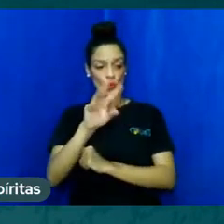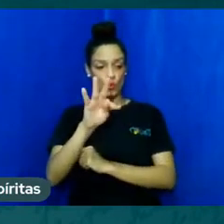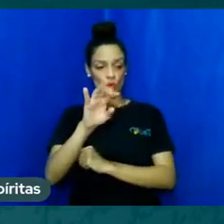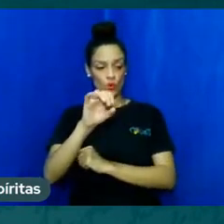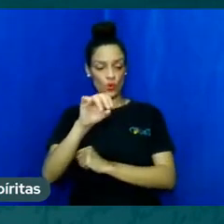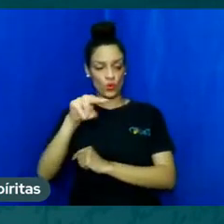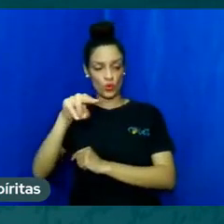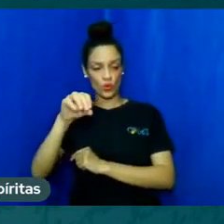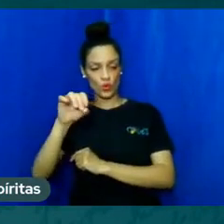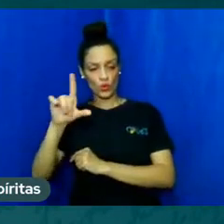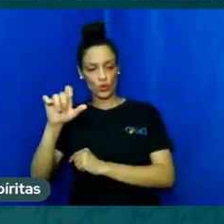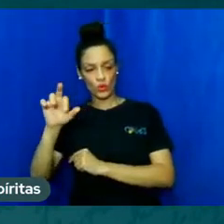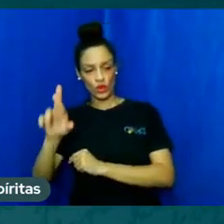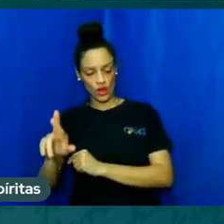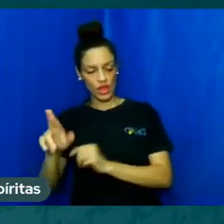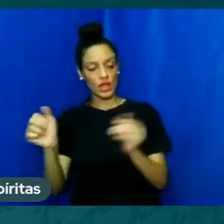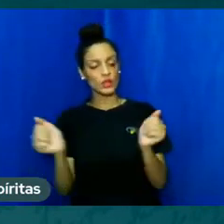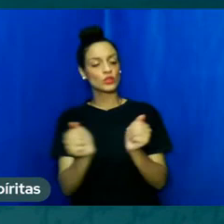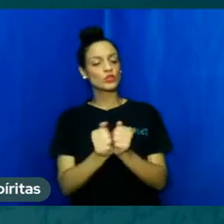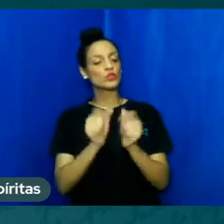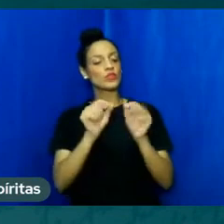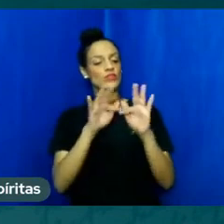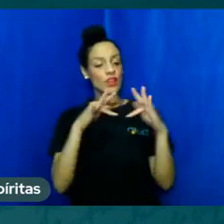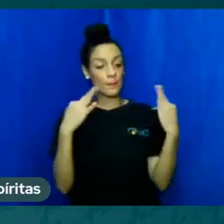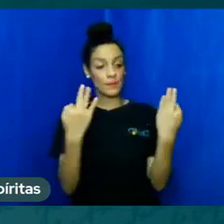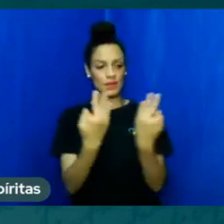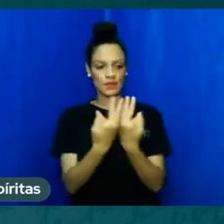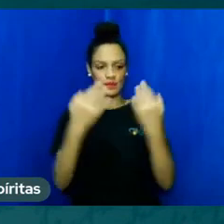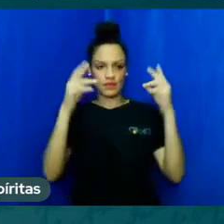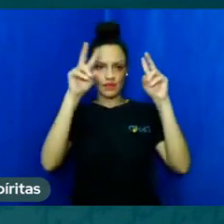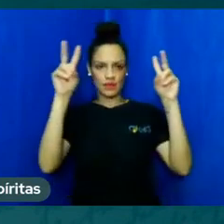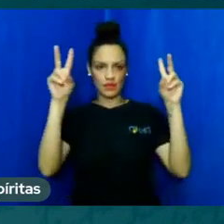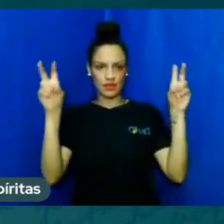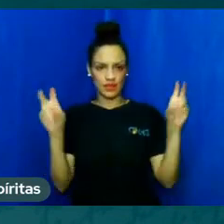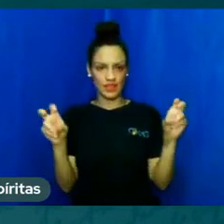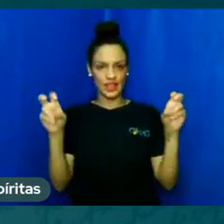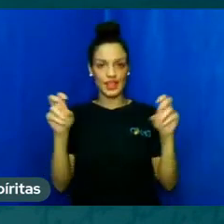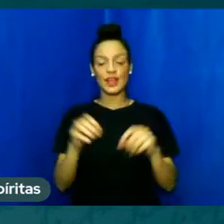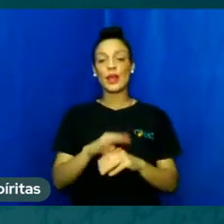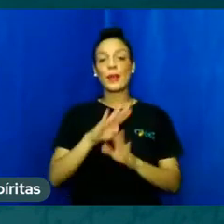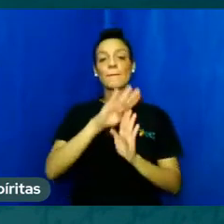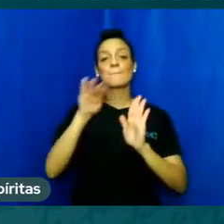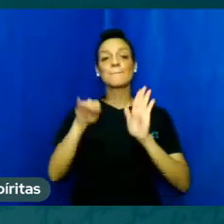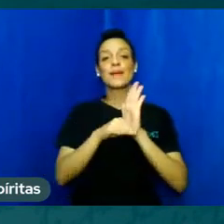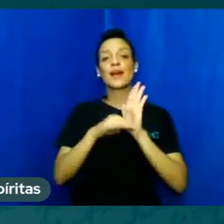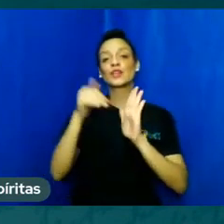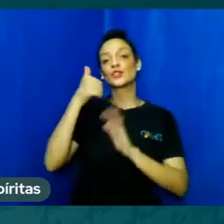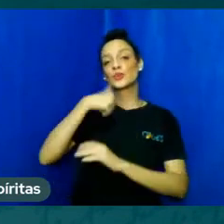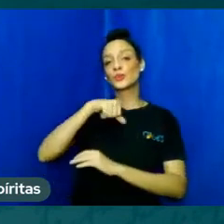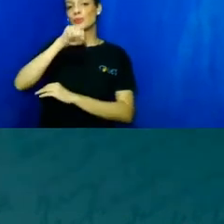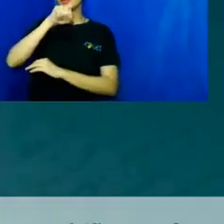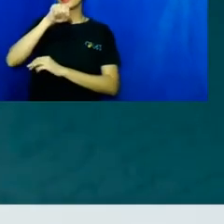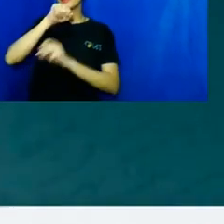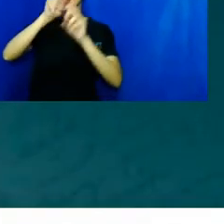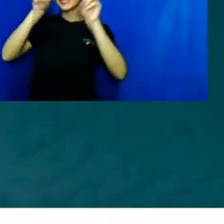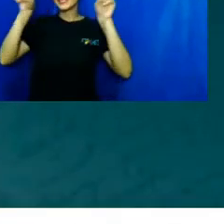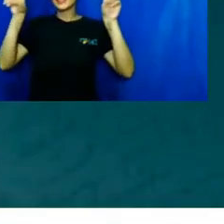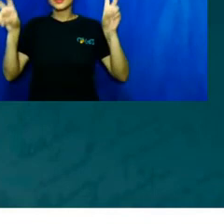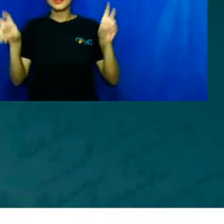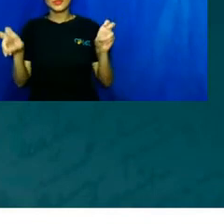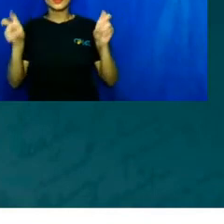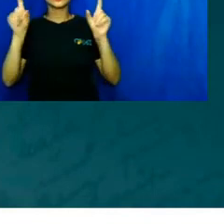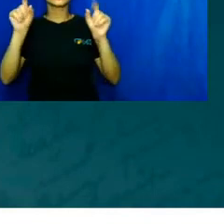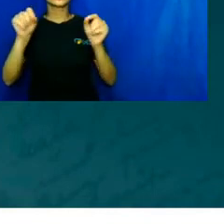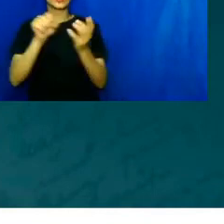ensinamentos. Lindo esse depoimento. E logo abaixo tem a minha mamãe, que colocou assim, A doutrina espírita é elucidativa,